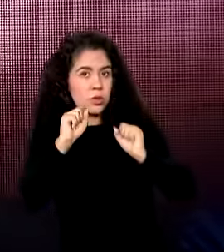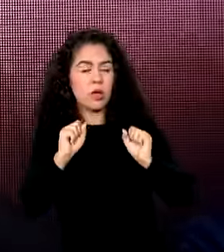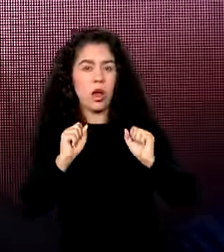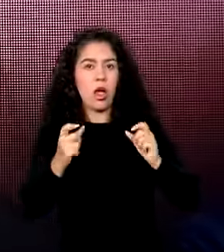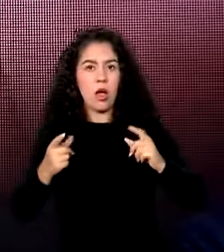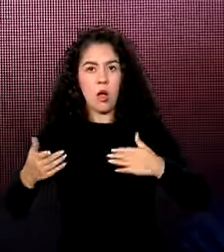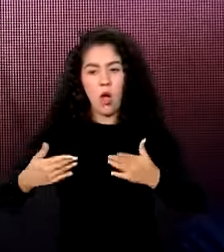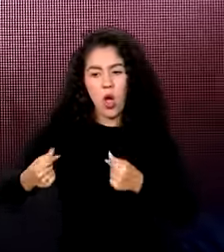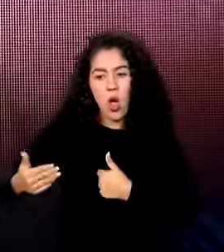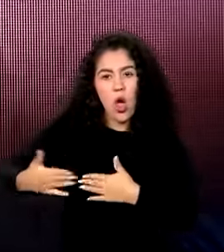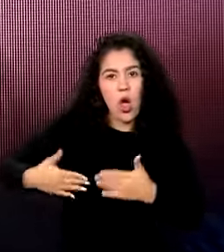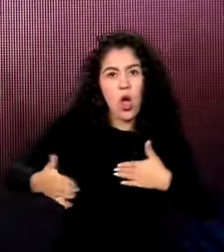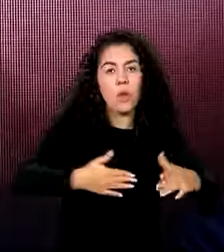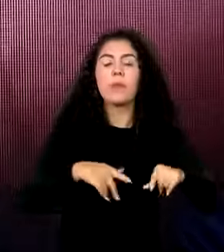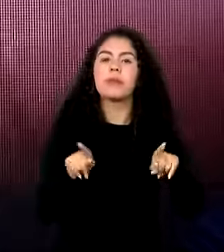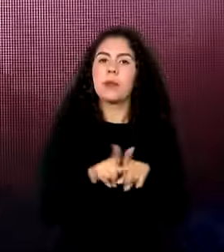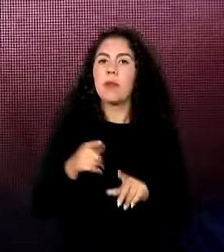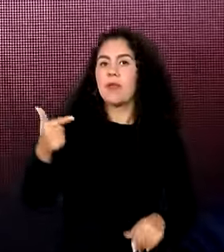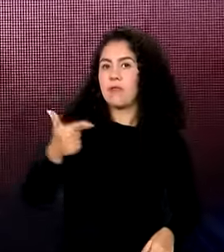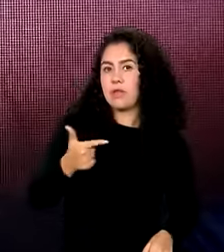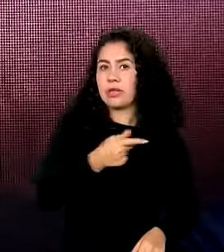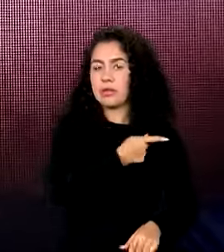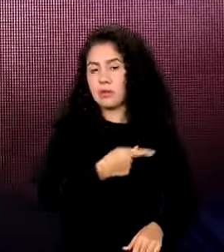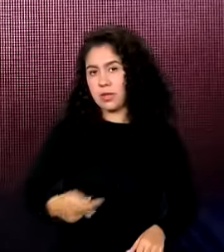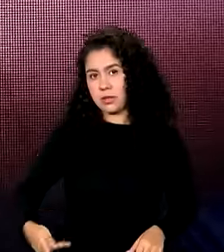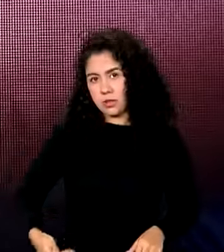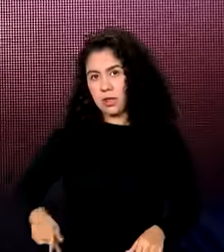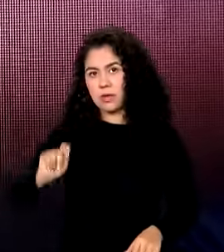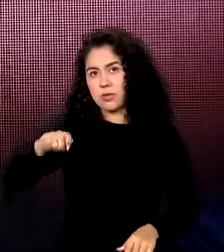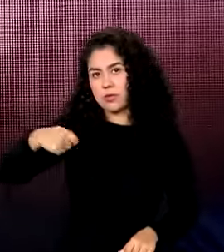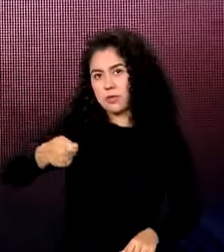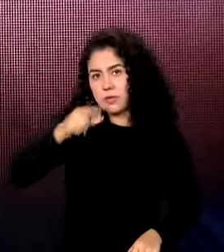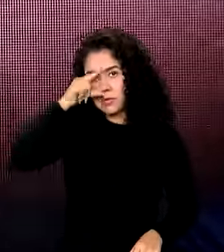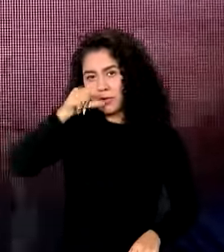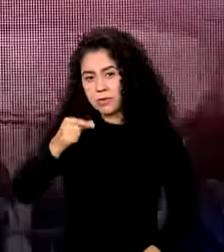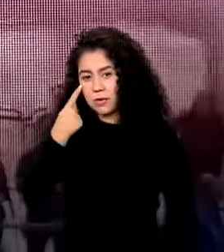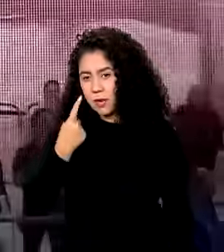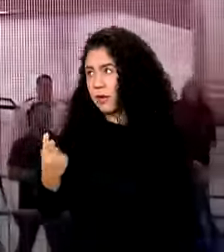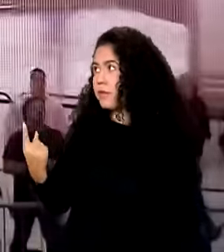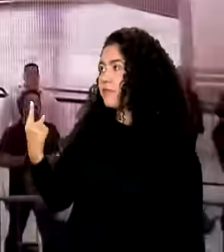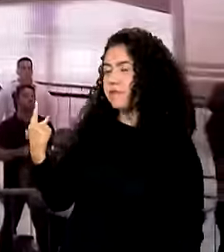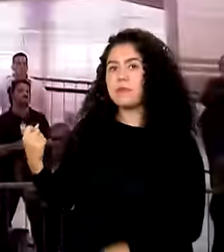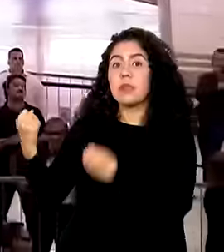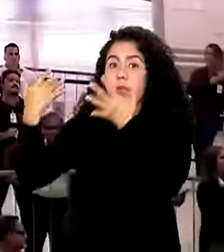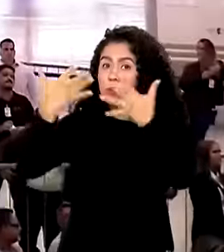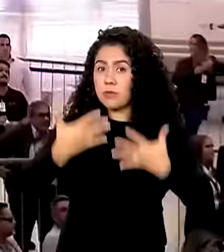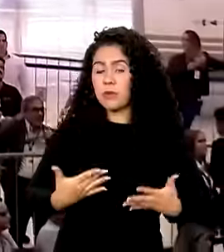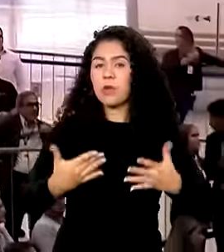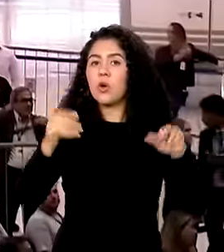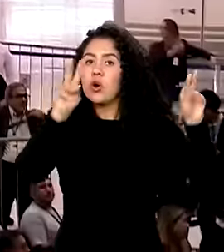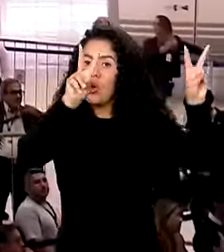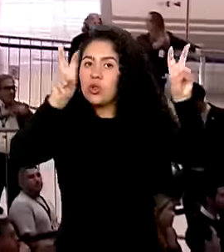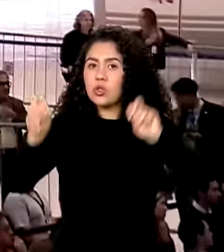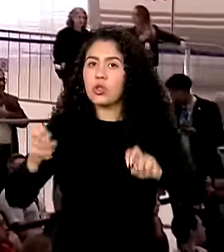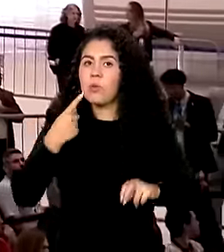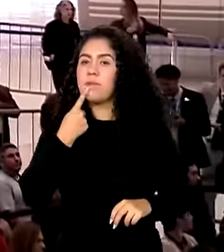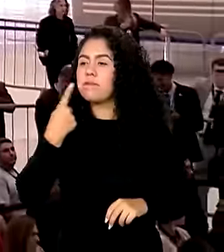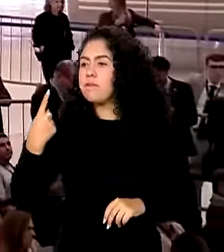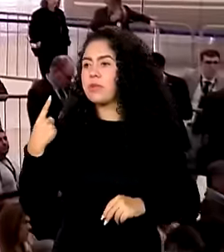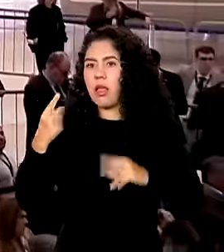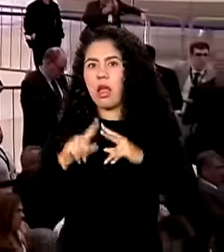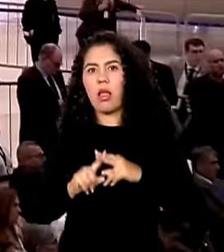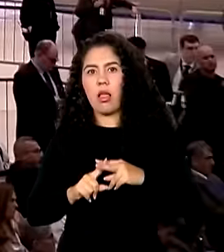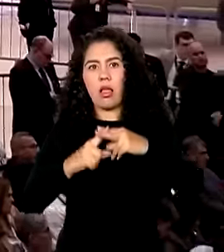e também vice-presidente, Geraldo Alckmin, destacou a reforma tributária recém-aprovada